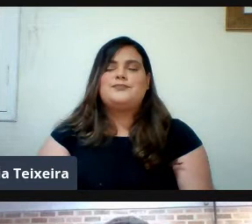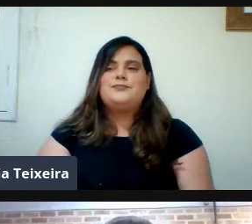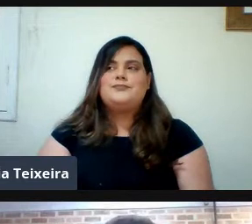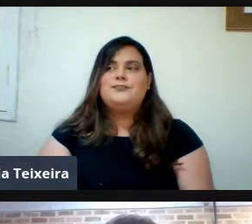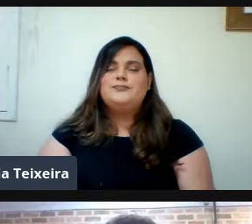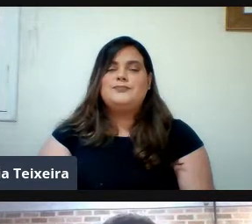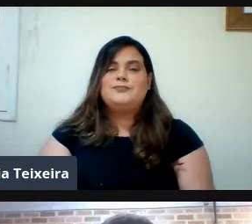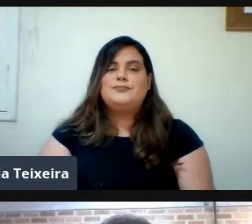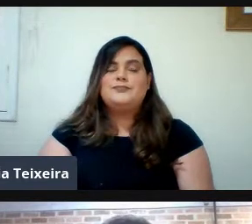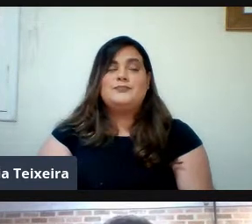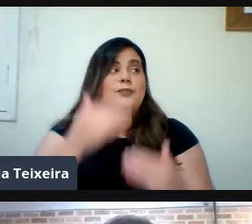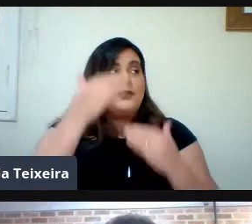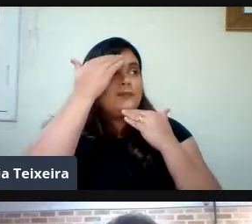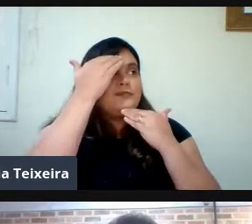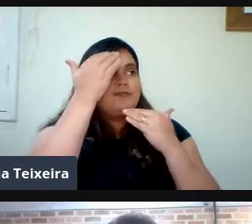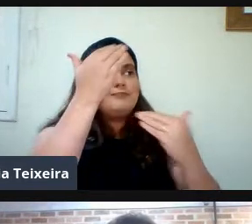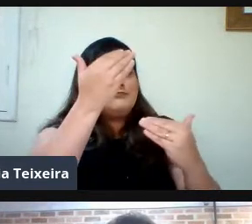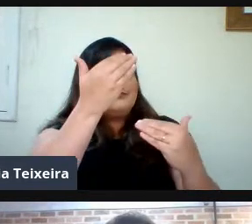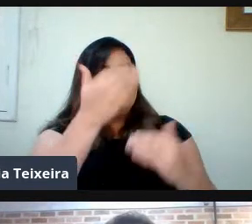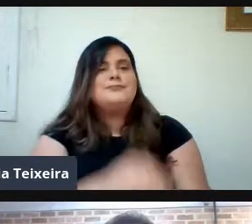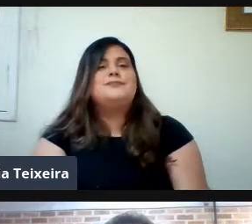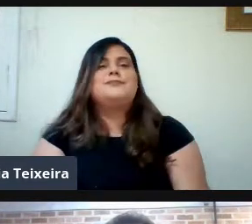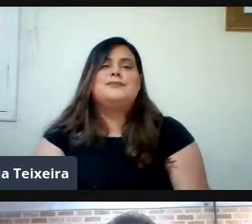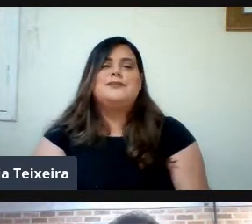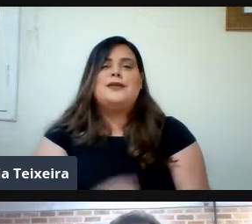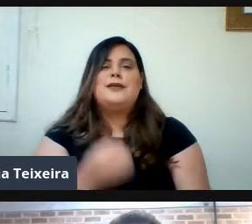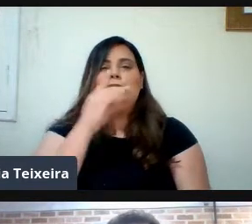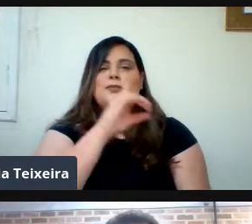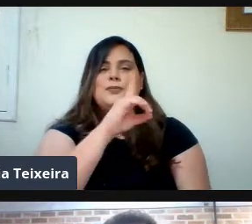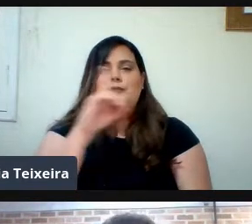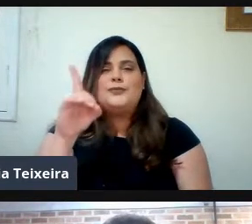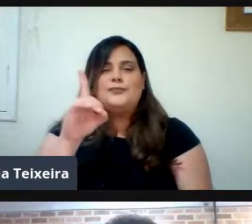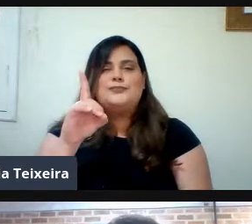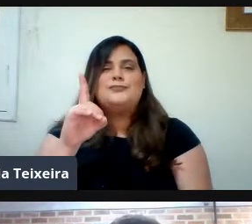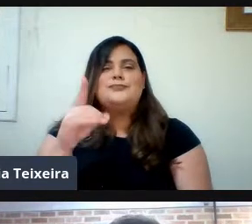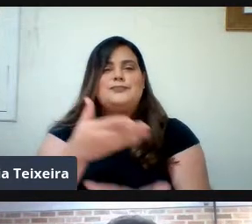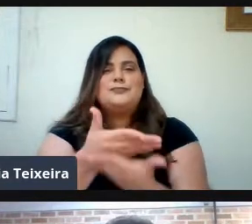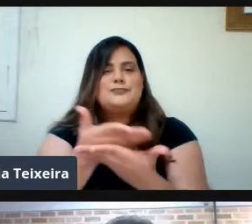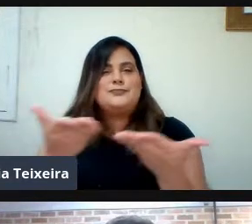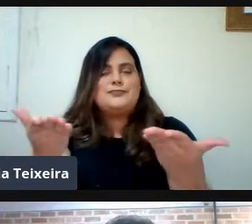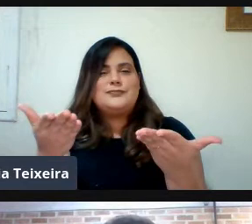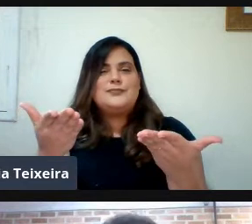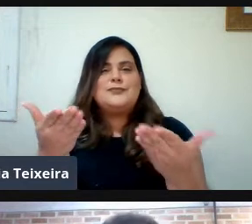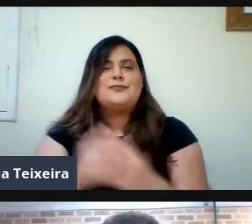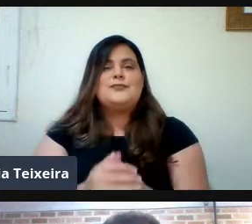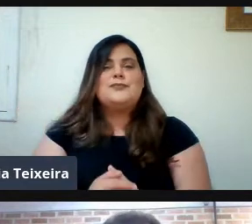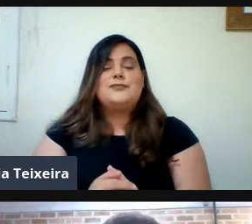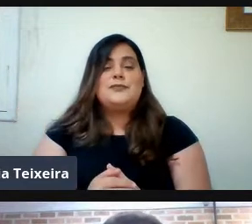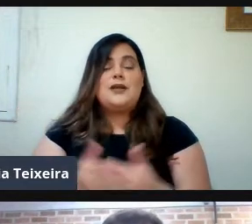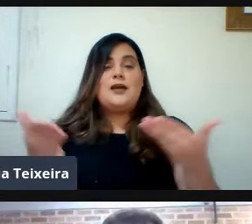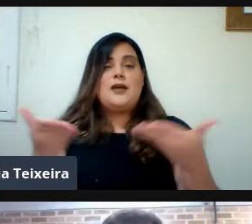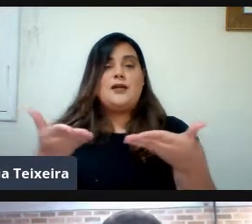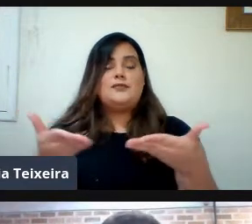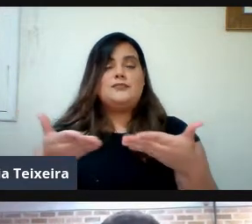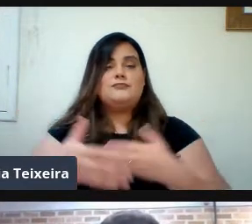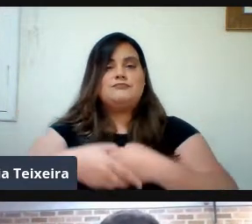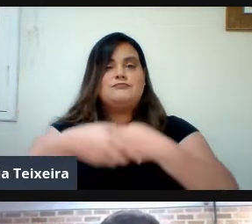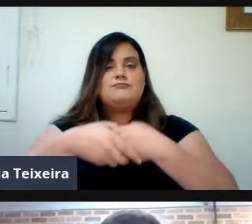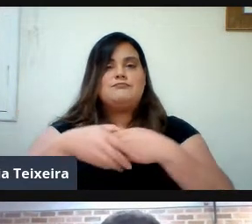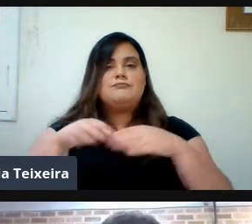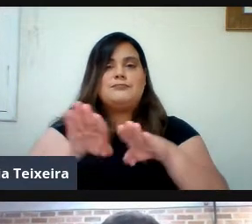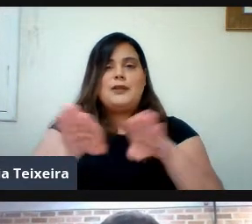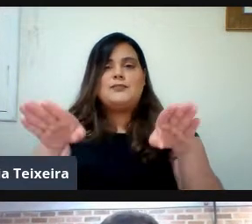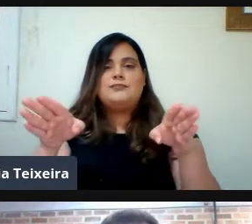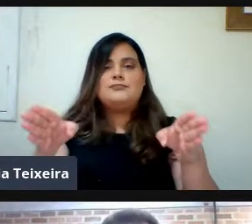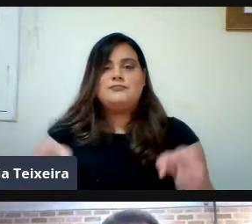Obrigado Valdelene Bom dia Novamente A todos Quero saudar Desse momento A mesa Aqui presente